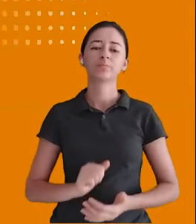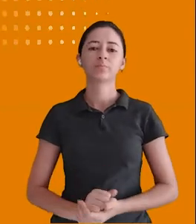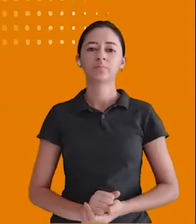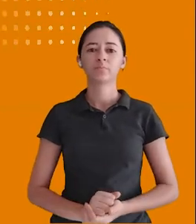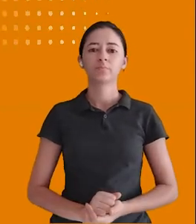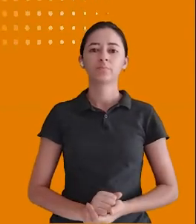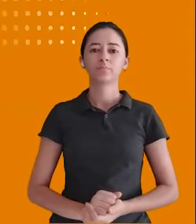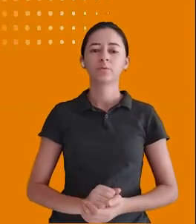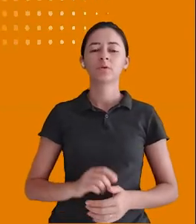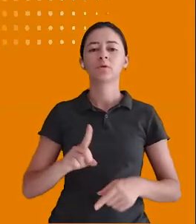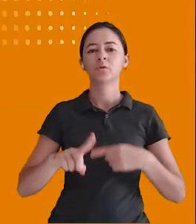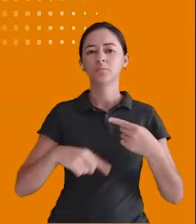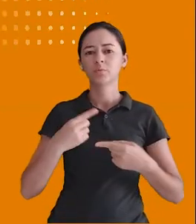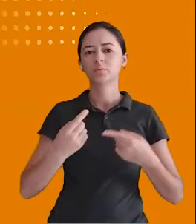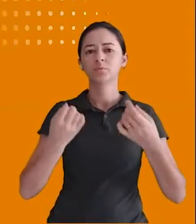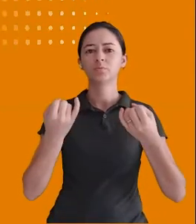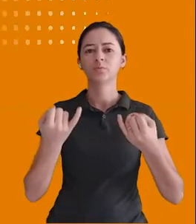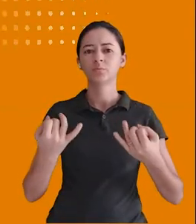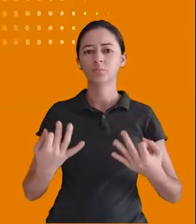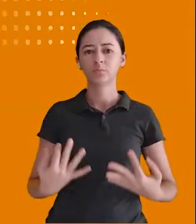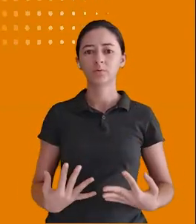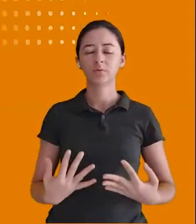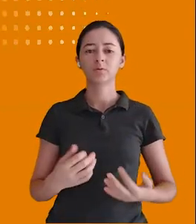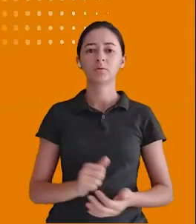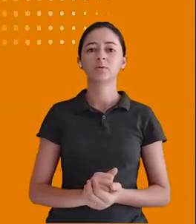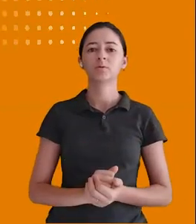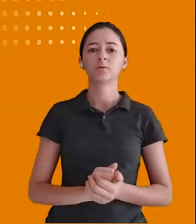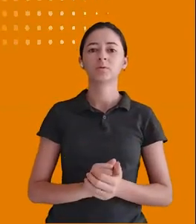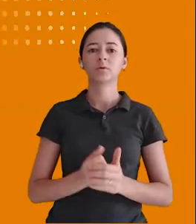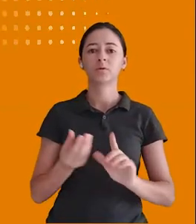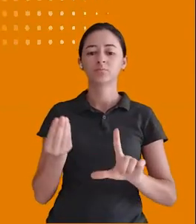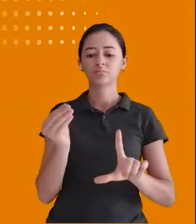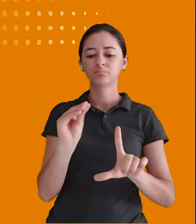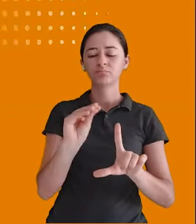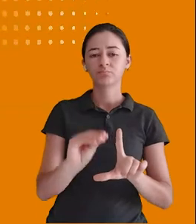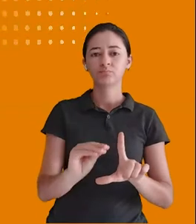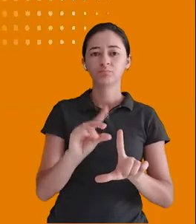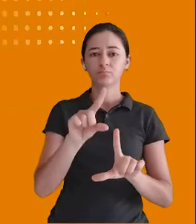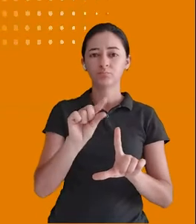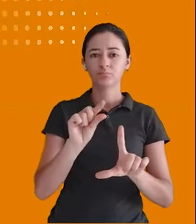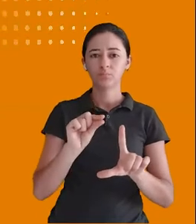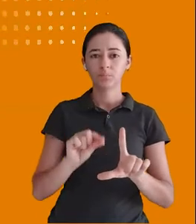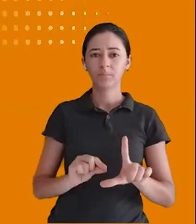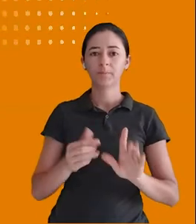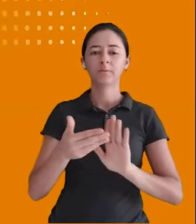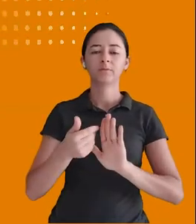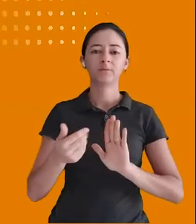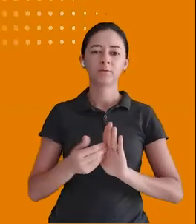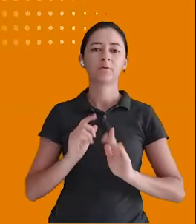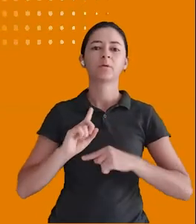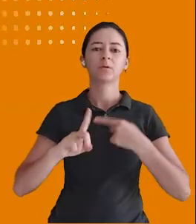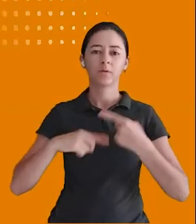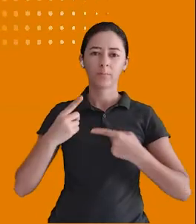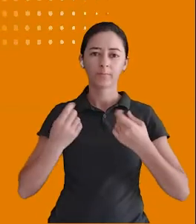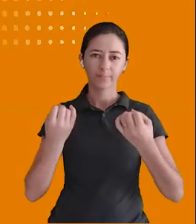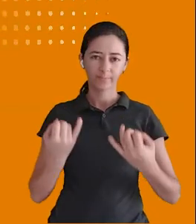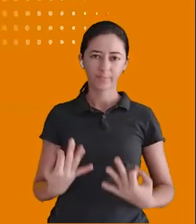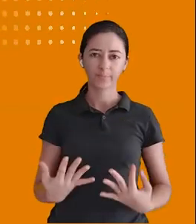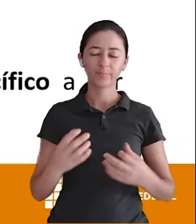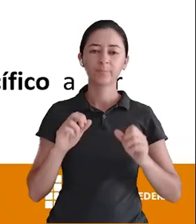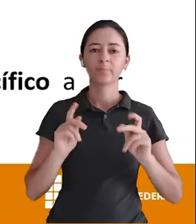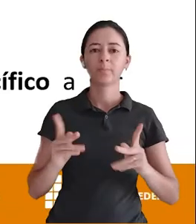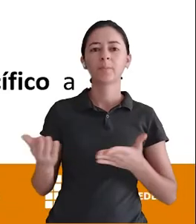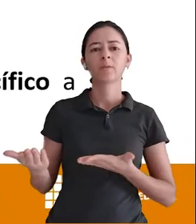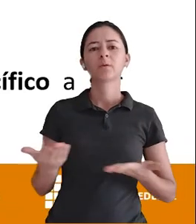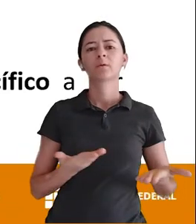E aí a gente vai falar do insert, do update, do delete, do select E aí sim entramos nessa seara Ok? Beleza galera!